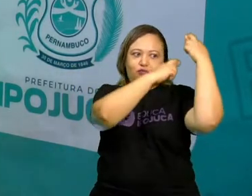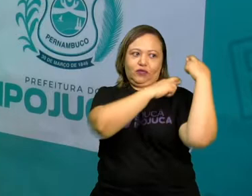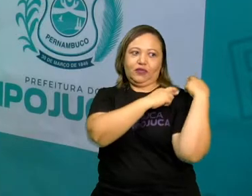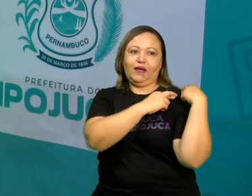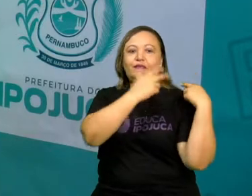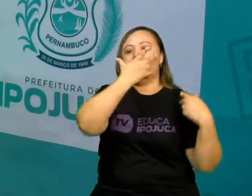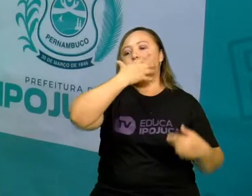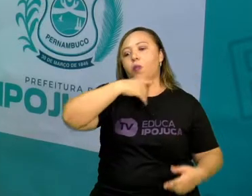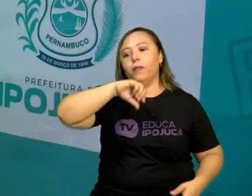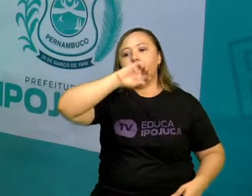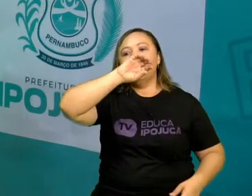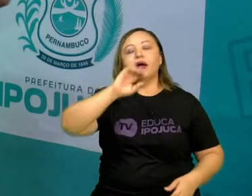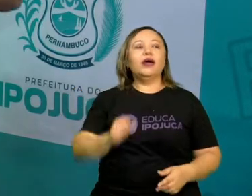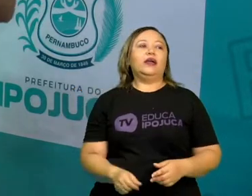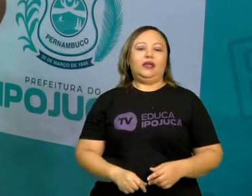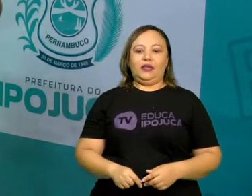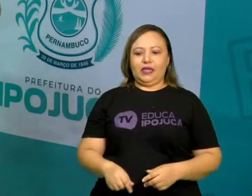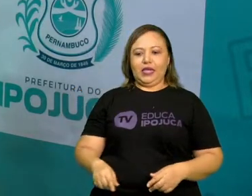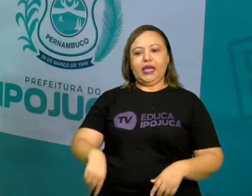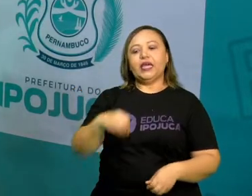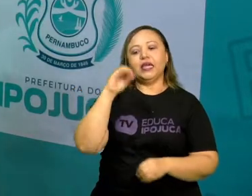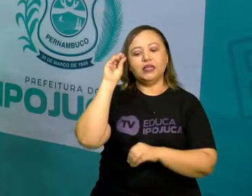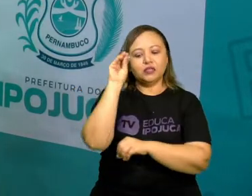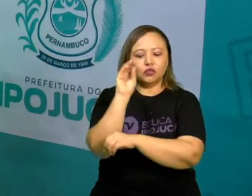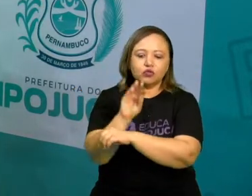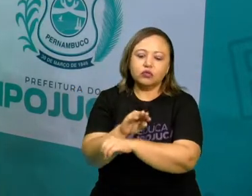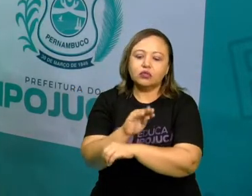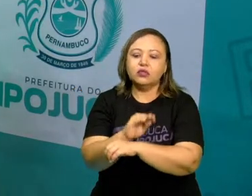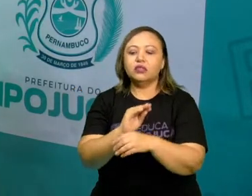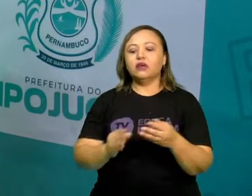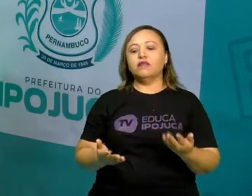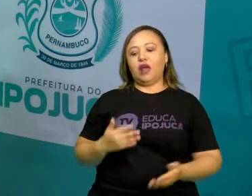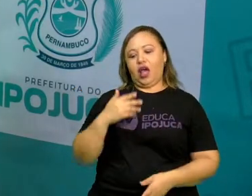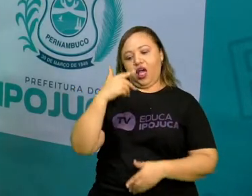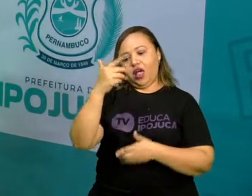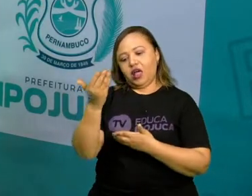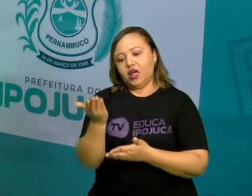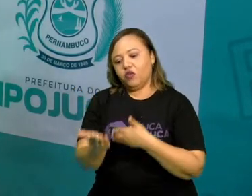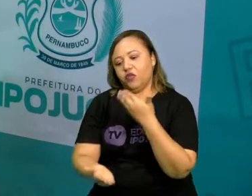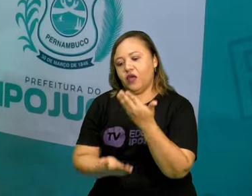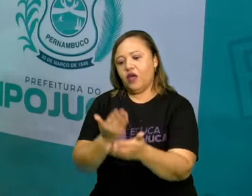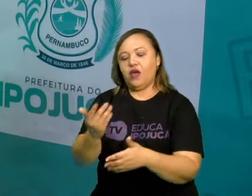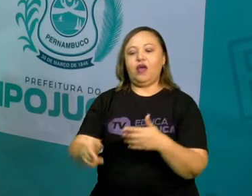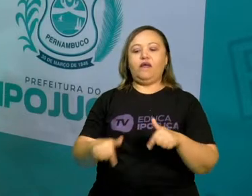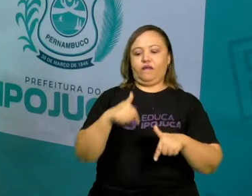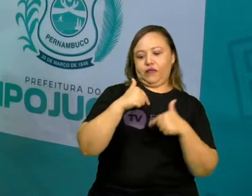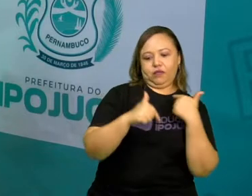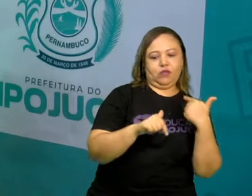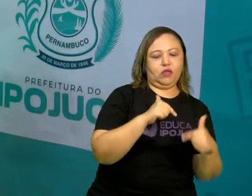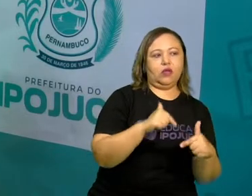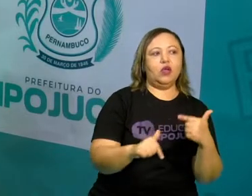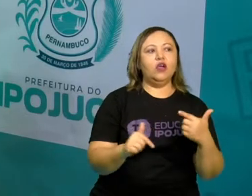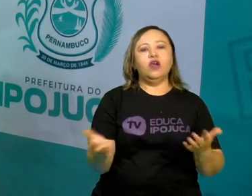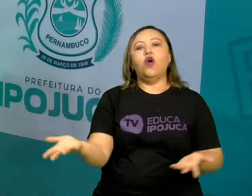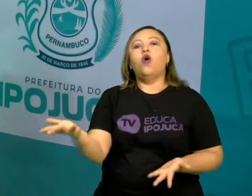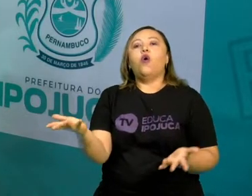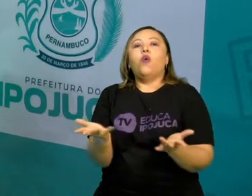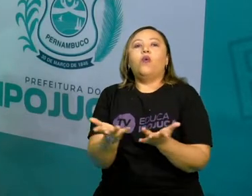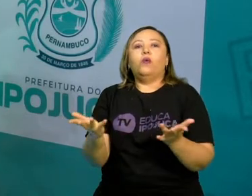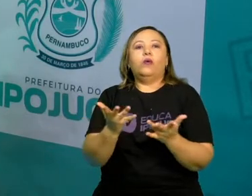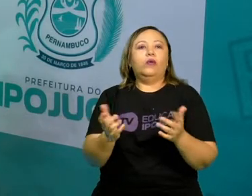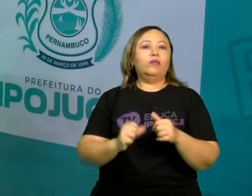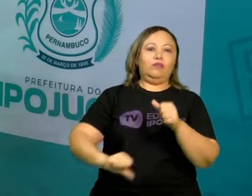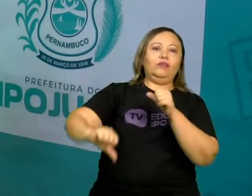era mais o pai. O pai que era o provedor da família, que trabalhava para dar de comer à família. E hoje a gente viu